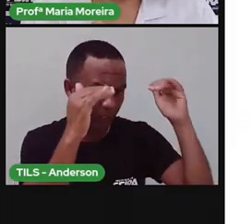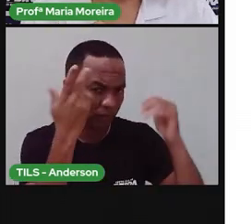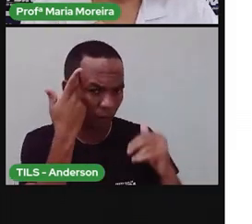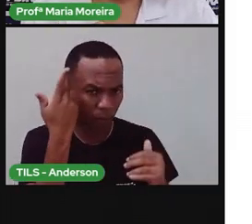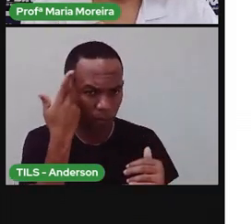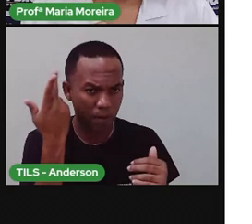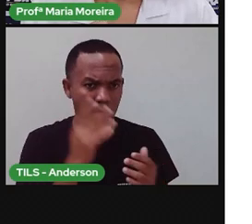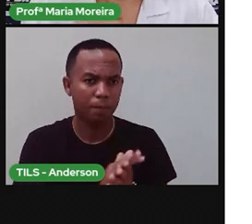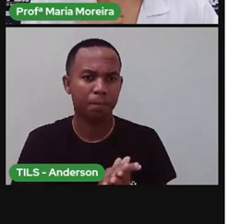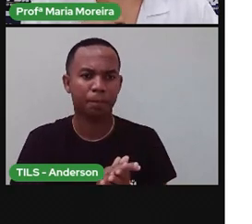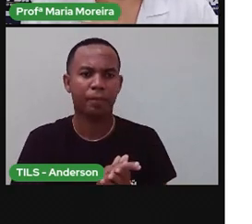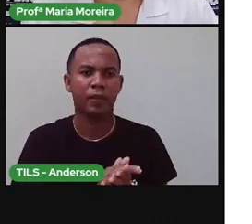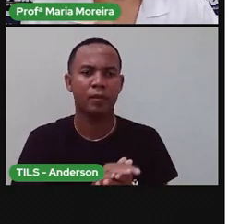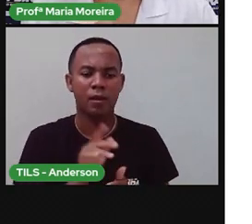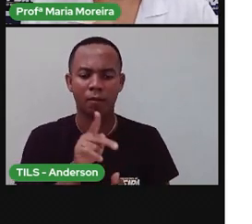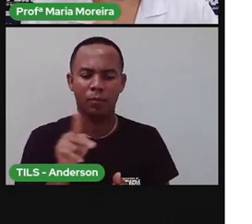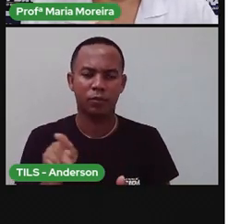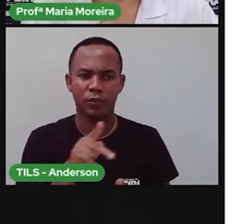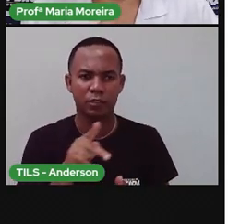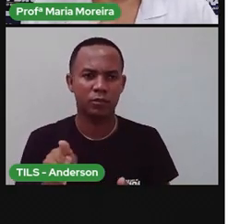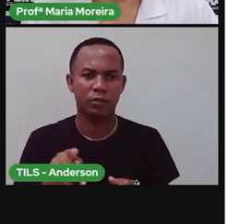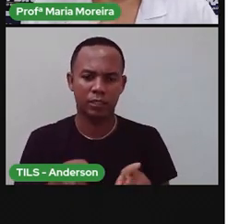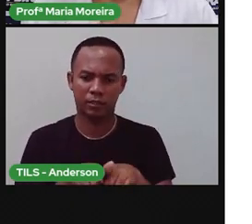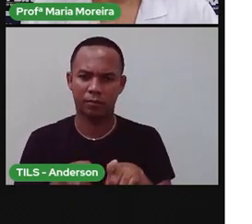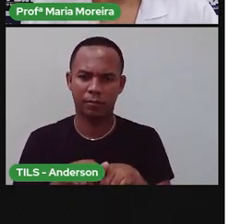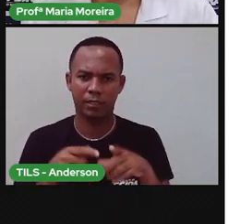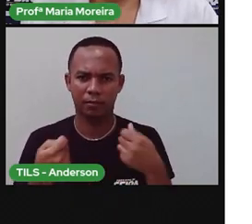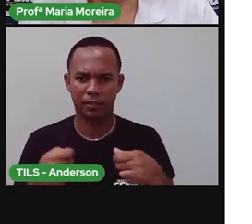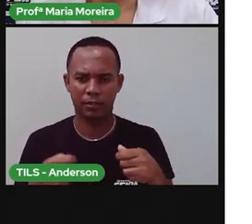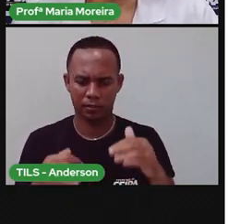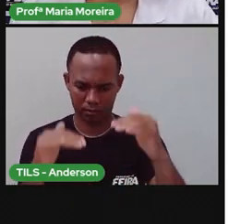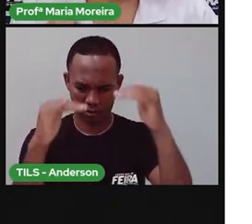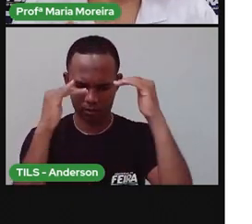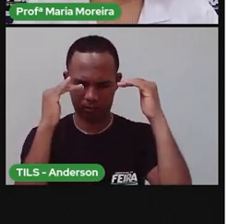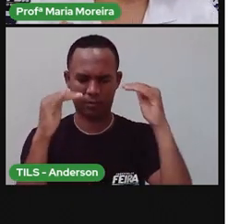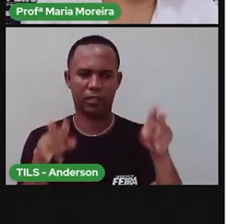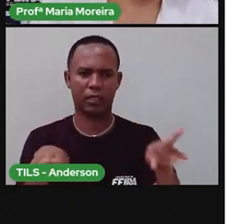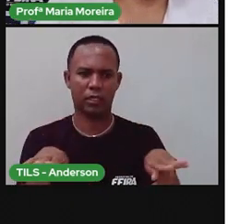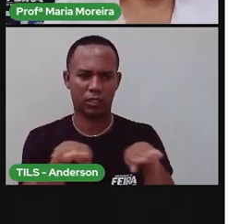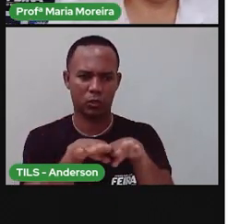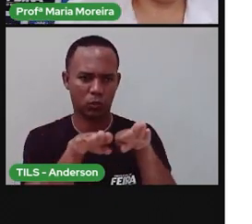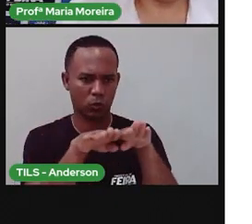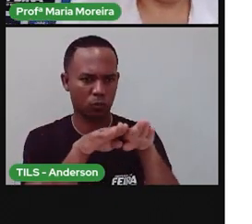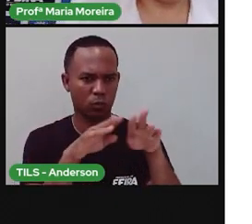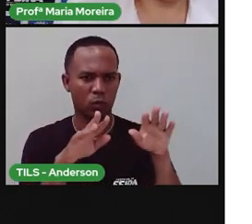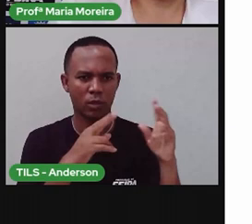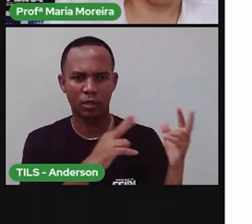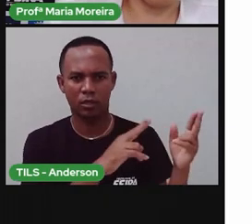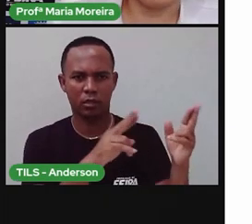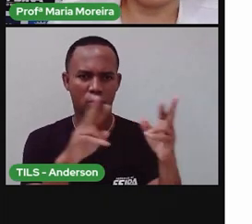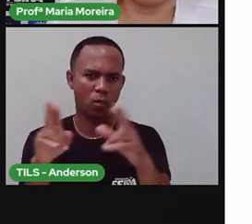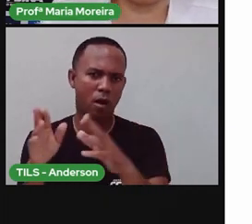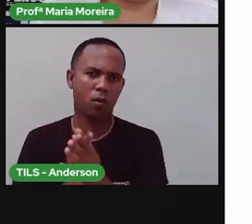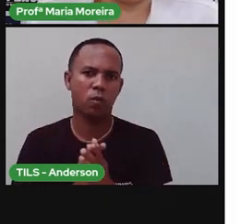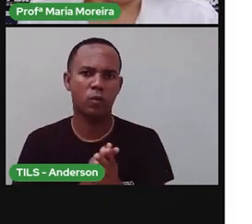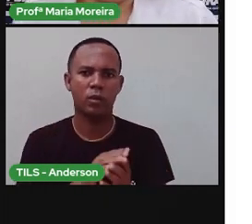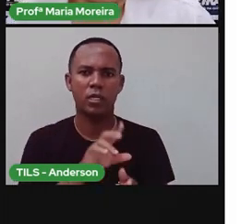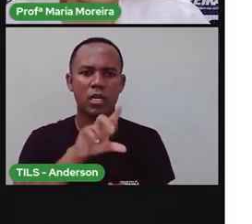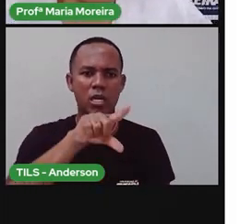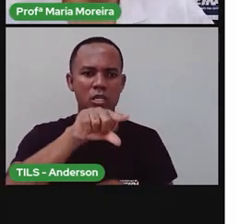também vai ter que o quê? O momento dela respeitado, não é isso? Bom, e todo mundo tem o direito de fazer escolhas